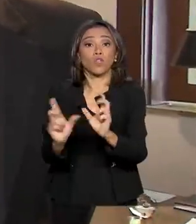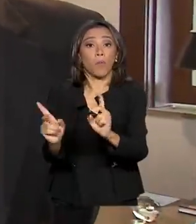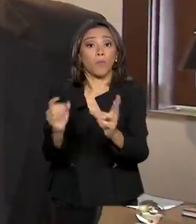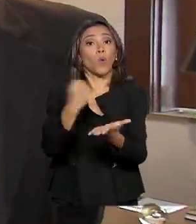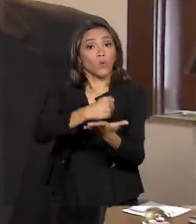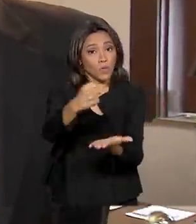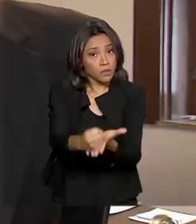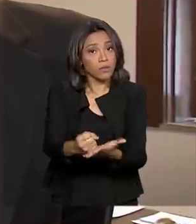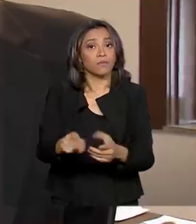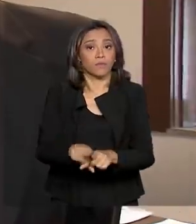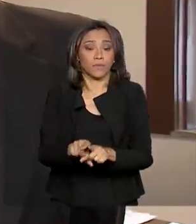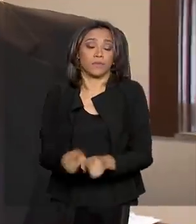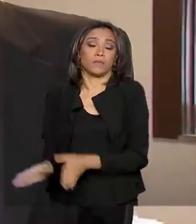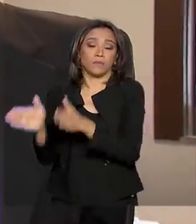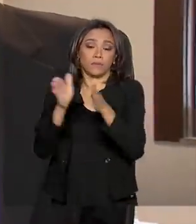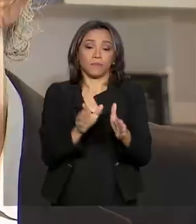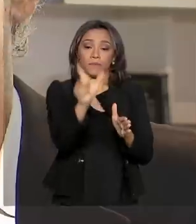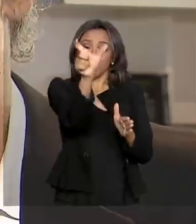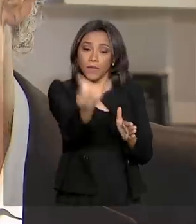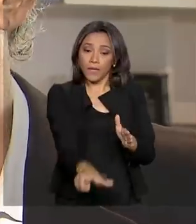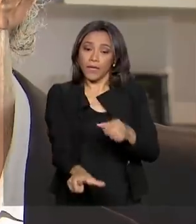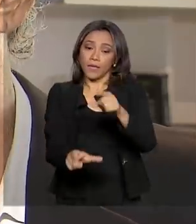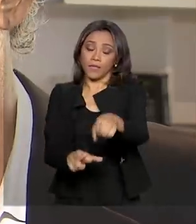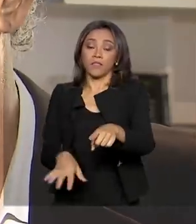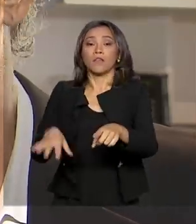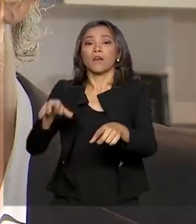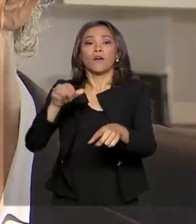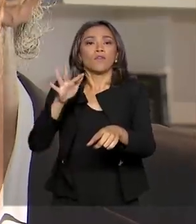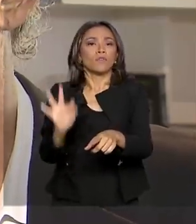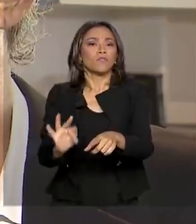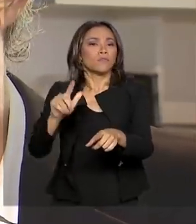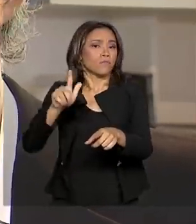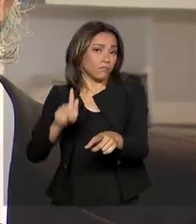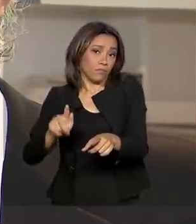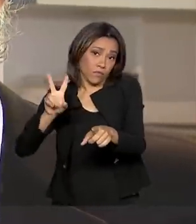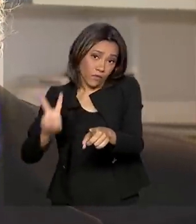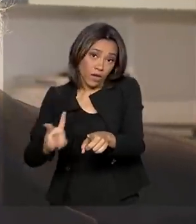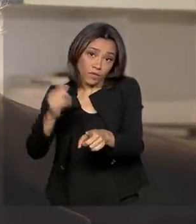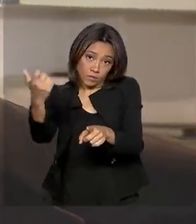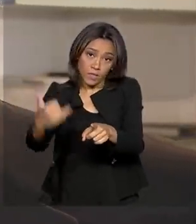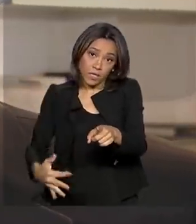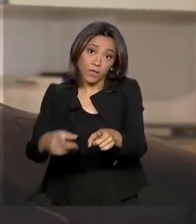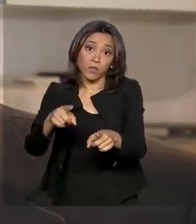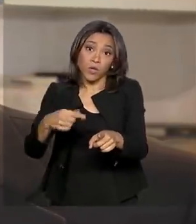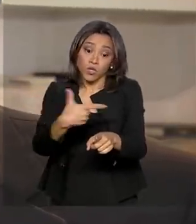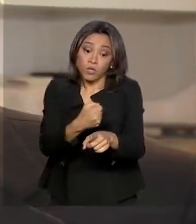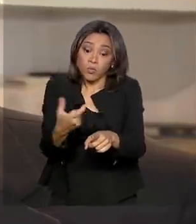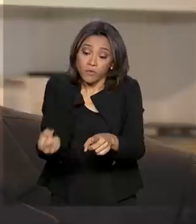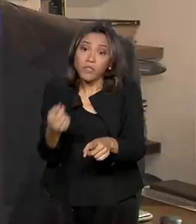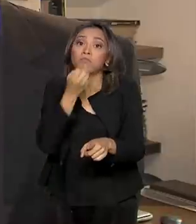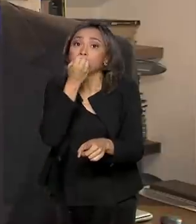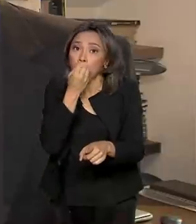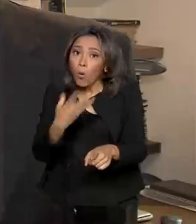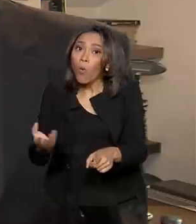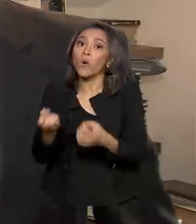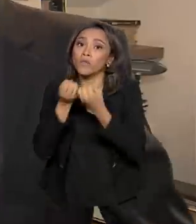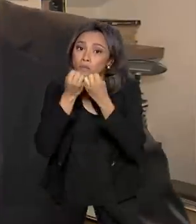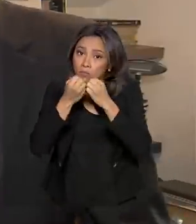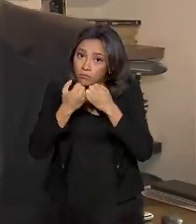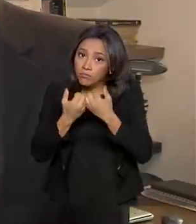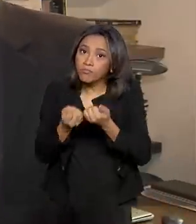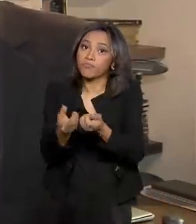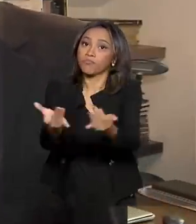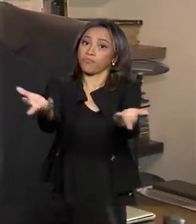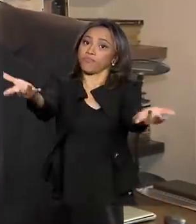Para o economista da Fundação Titúlio Vargas, 2020 pode trazer boas notícias. A expectativa é de que a geração de